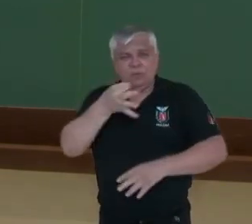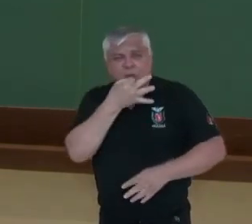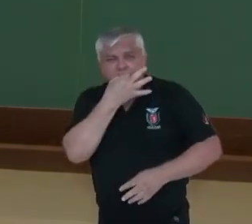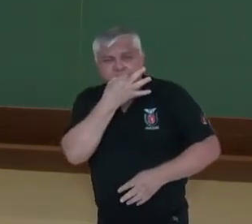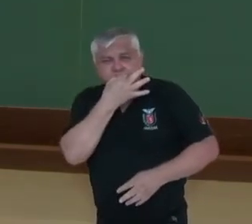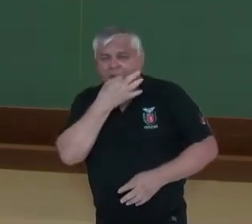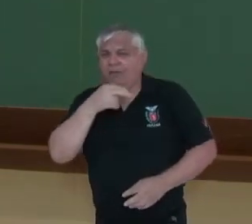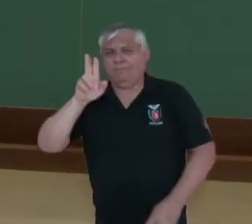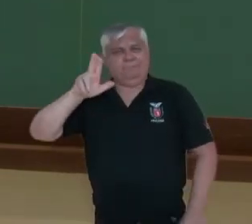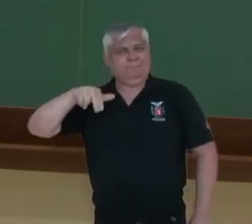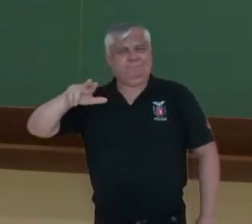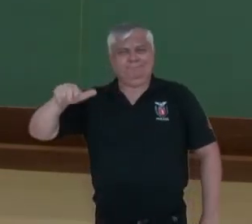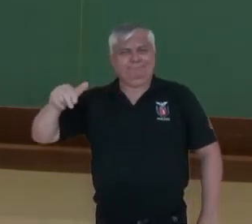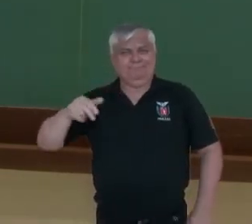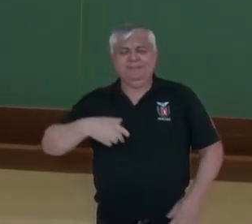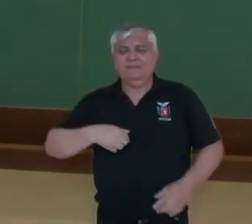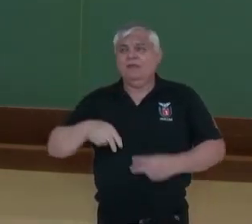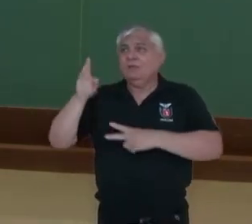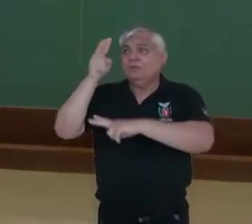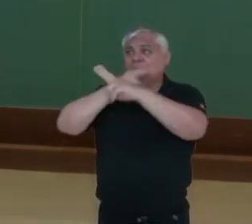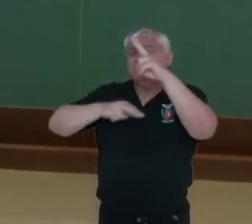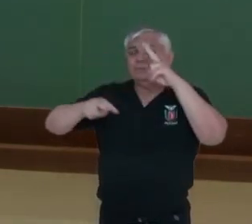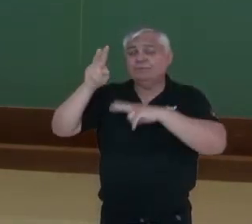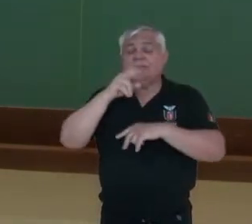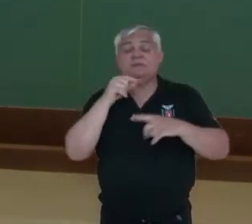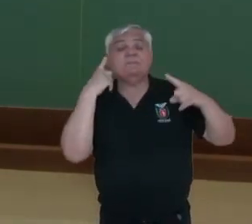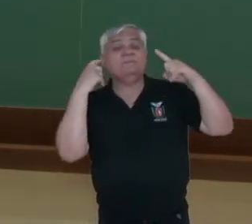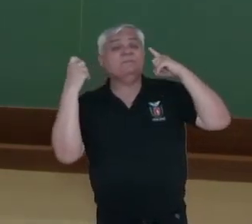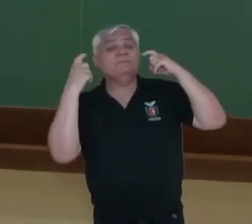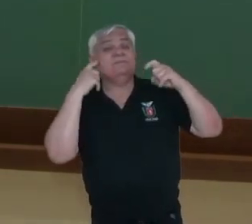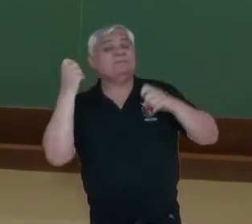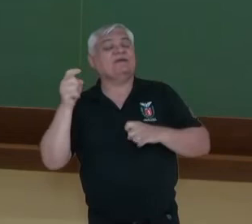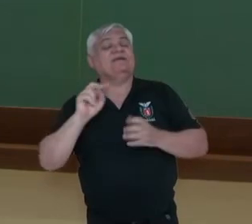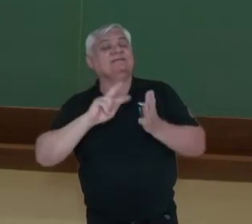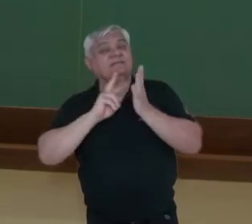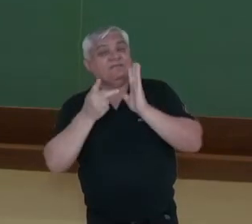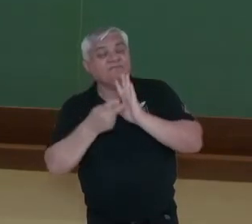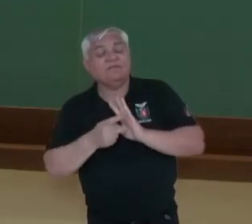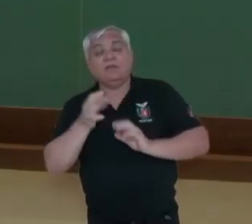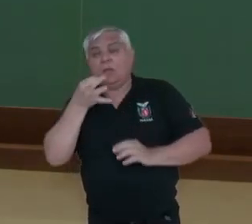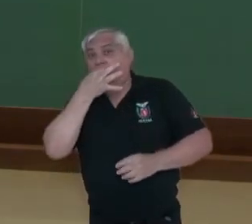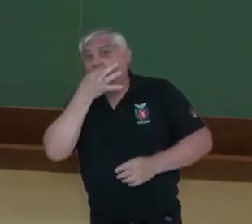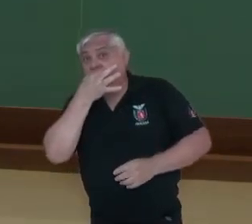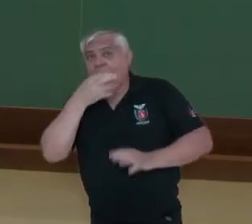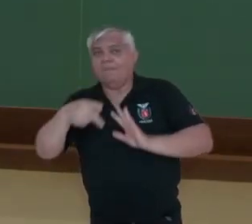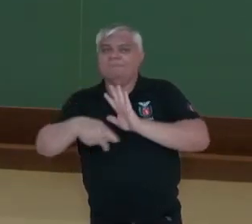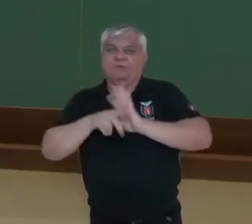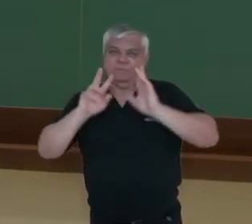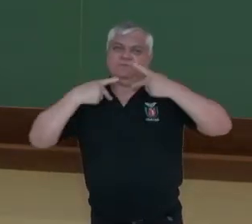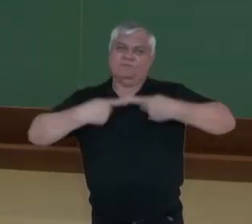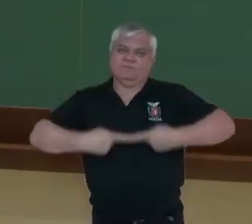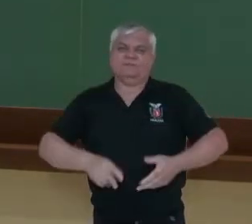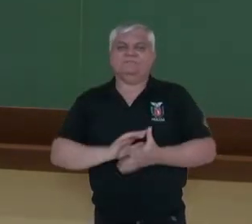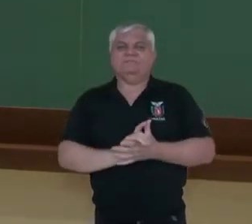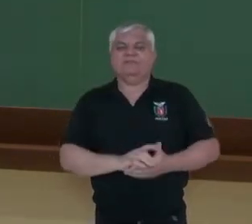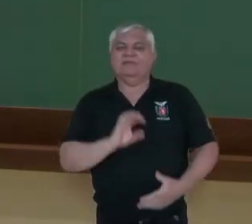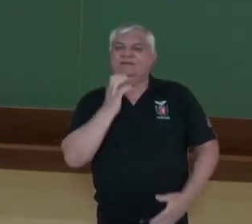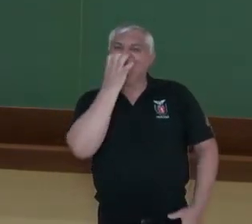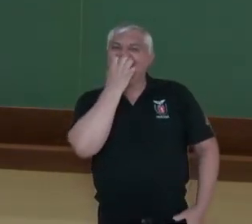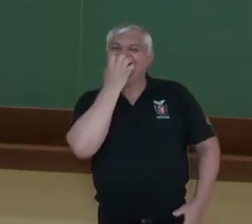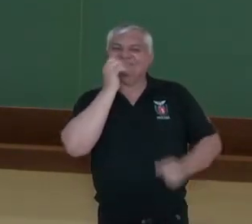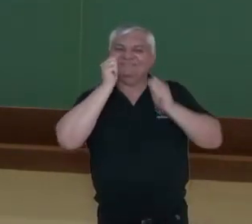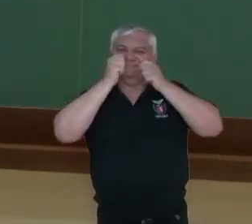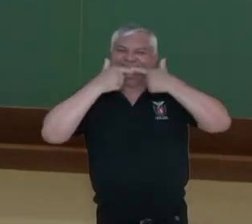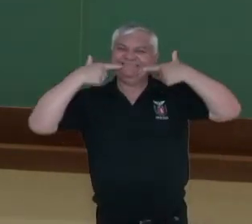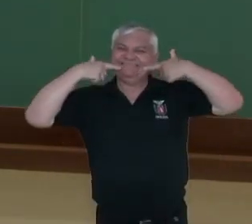o vento às vezes emitir um barulho, assobiar é uma atitude humana. O cachorro sorriu para o